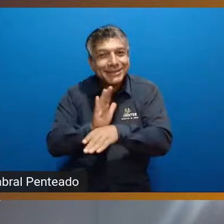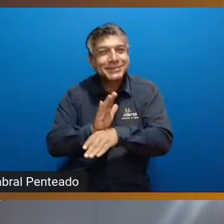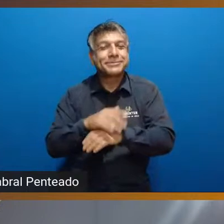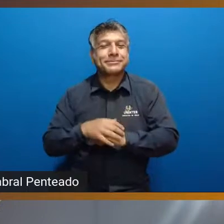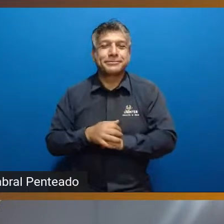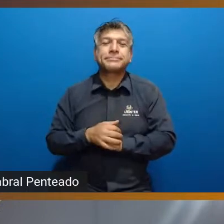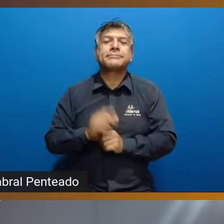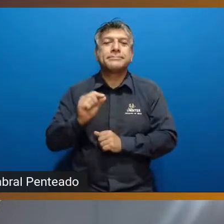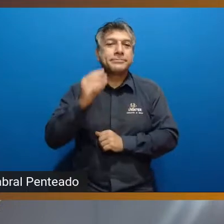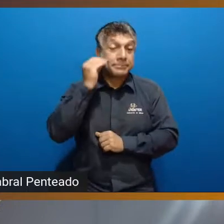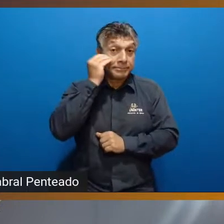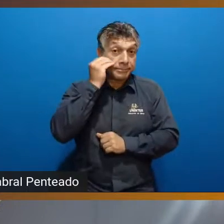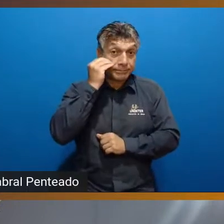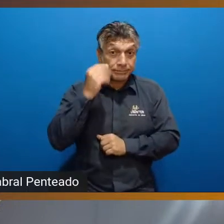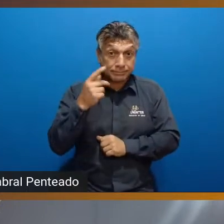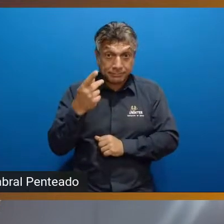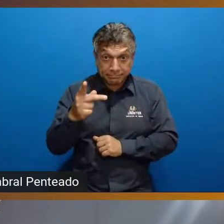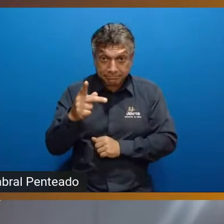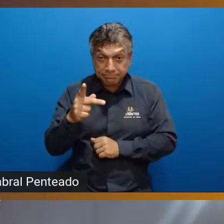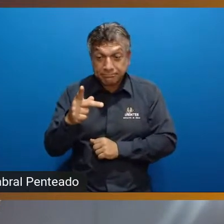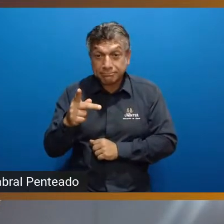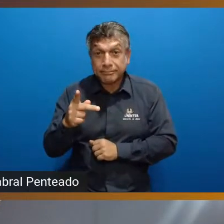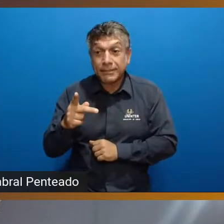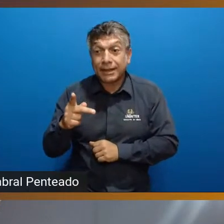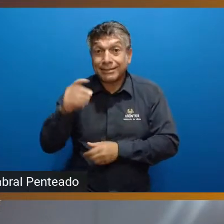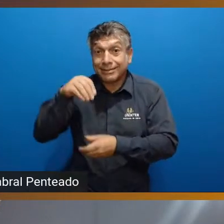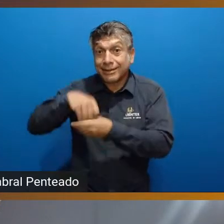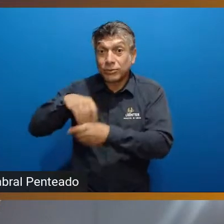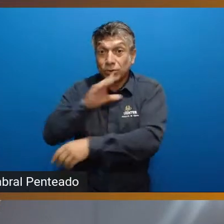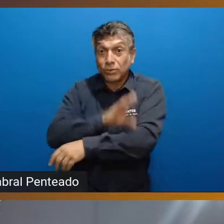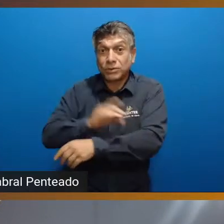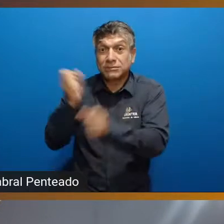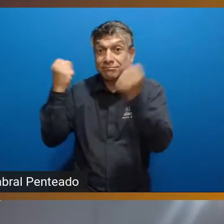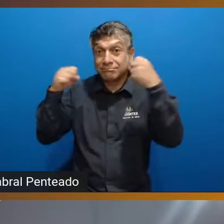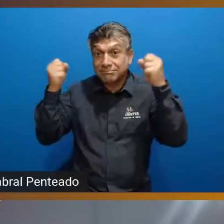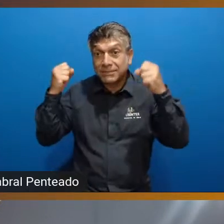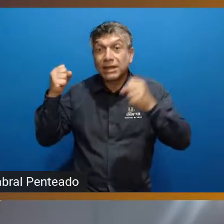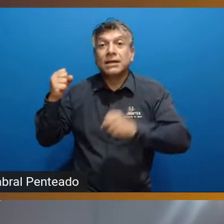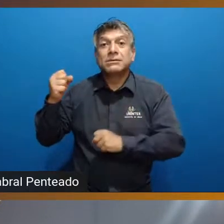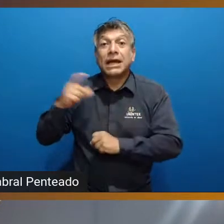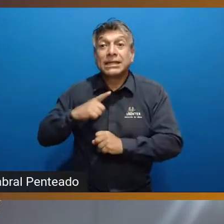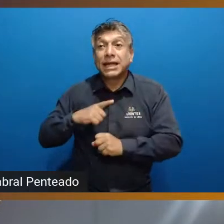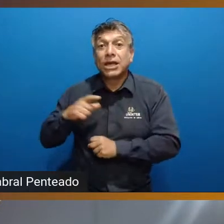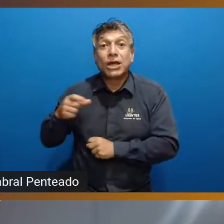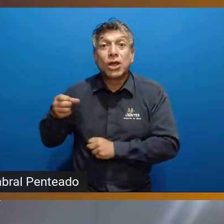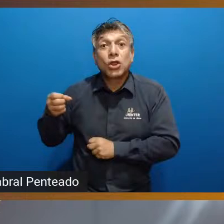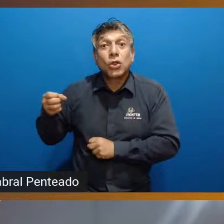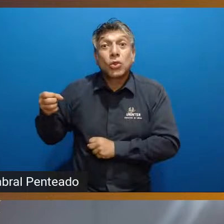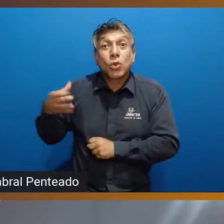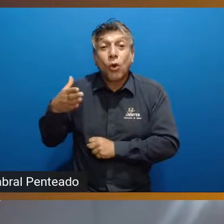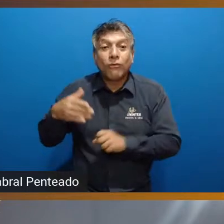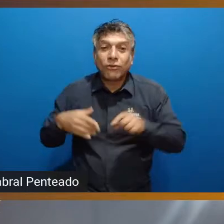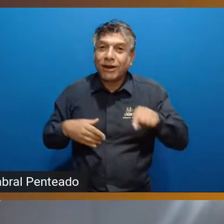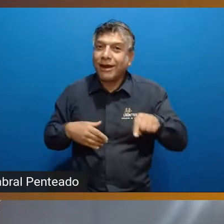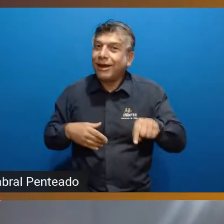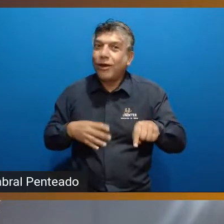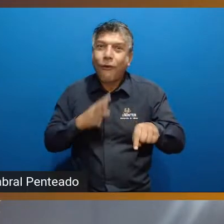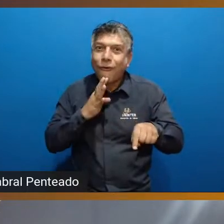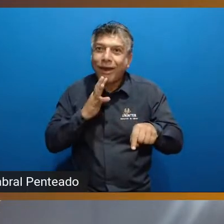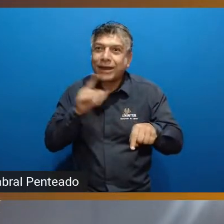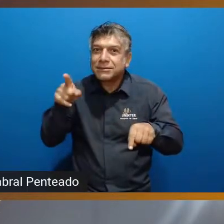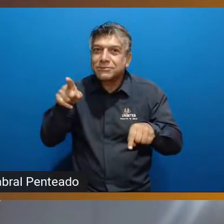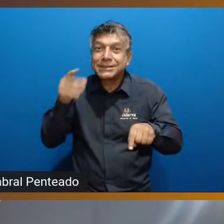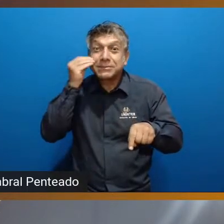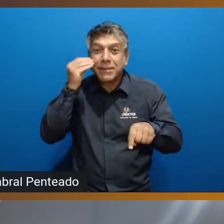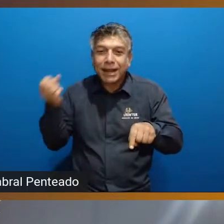essas práticas desenvolvidas no curso de educação física façam que novos alunos se tornem seres melhores, vocês podem,